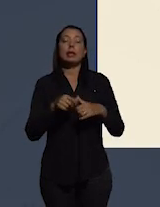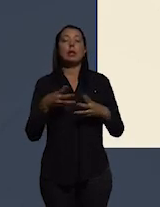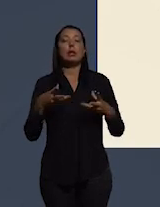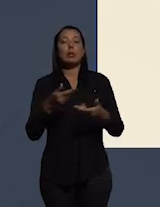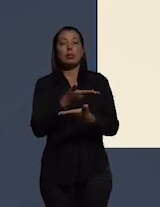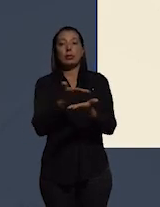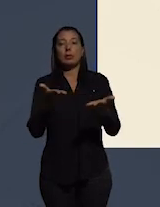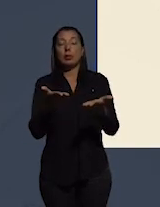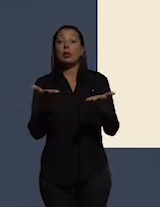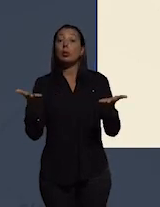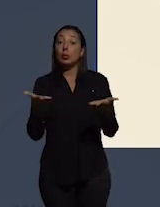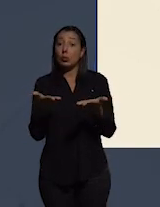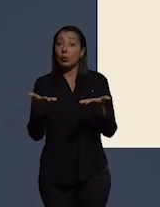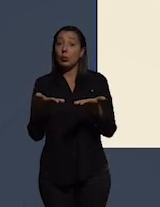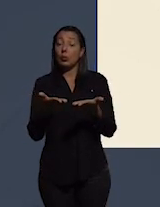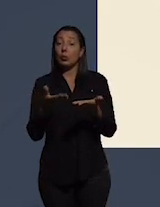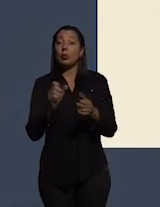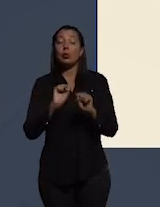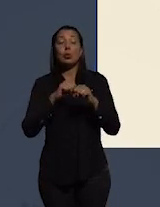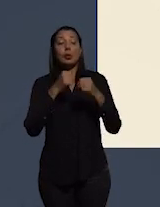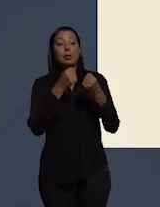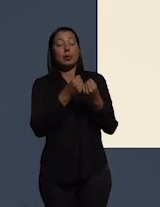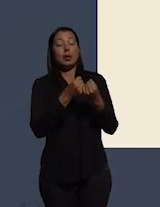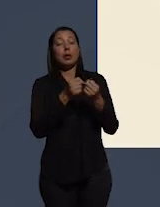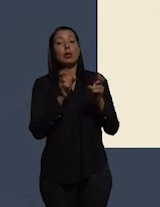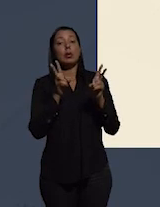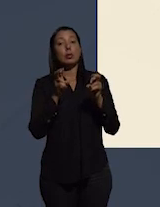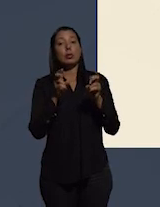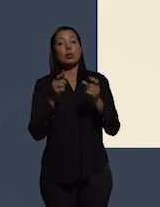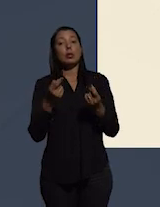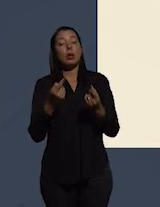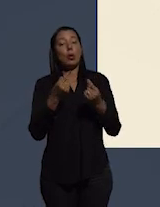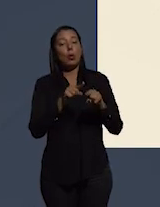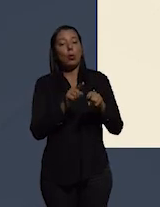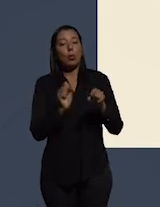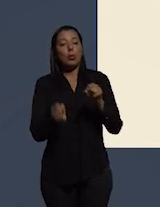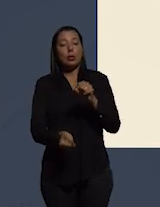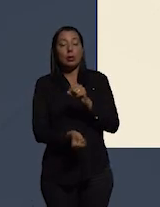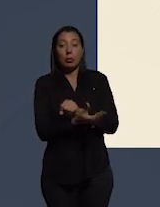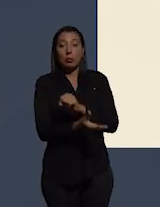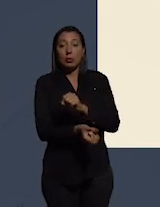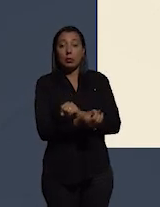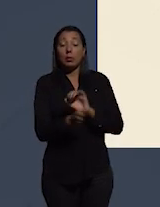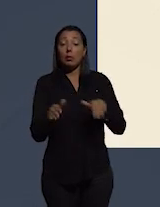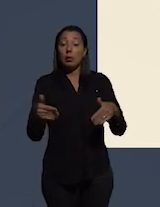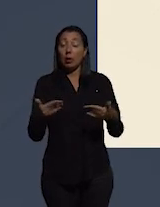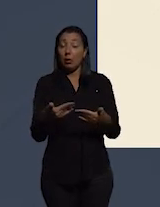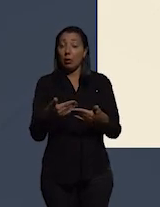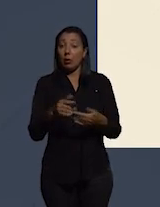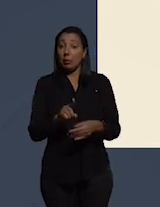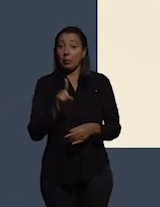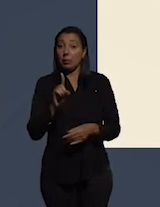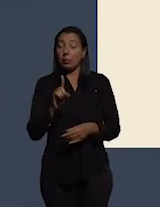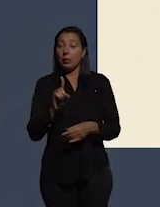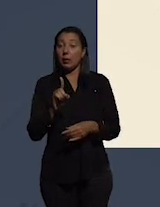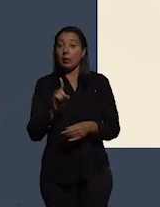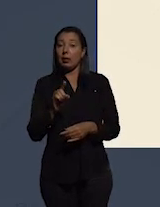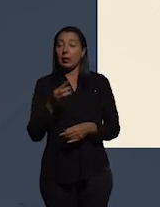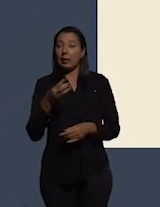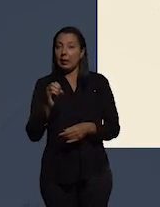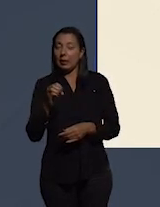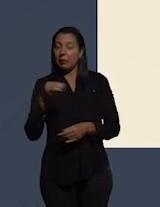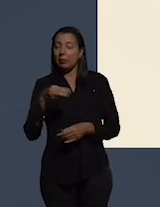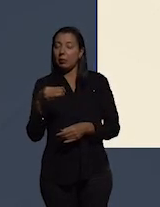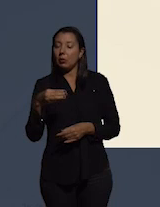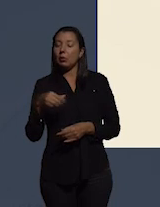vocês hoje neste seminário sobre o combate à corrupção e eu vou passar a primeira meia hora tentando explicar